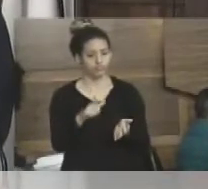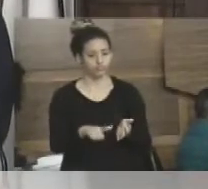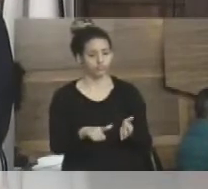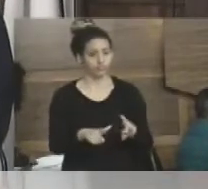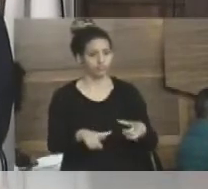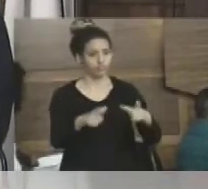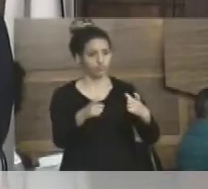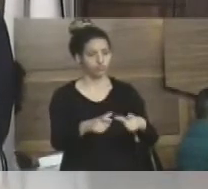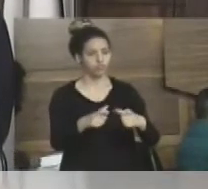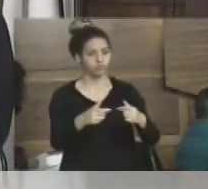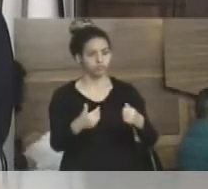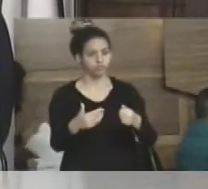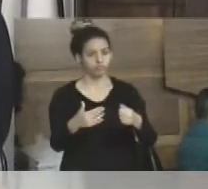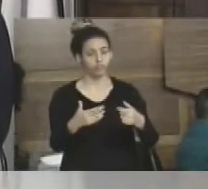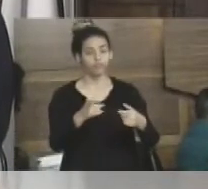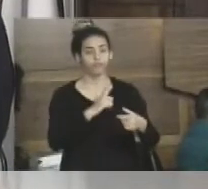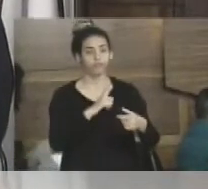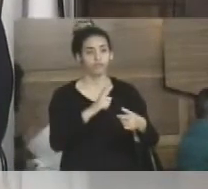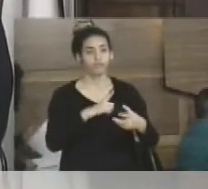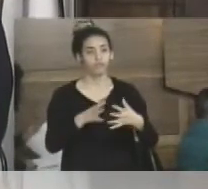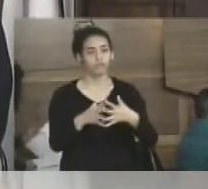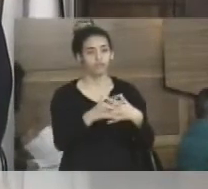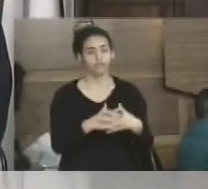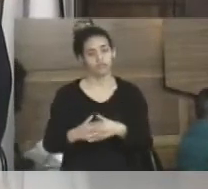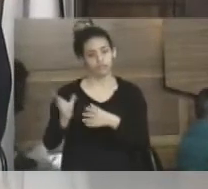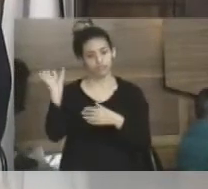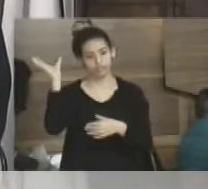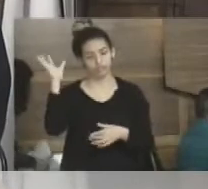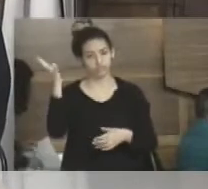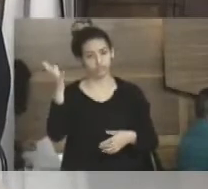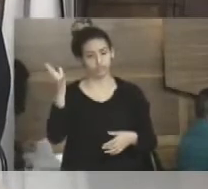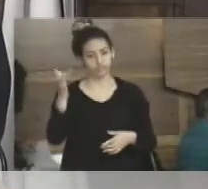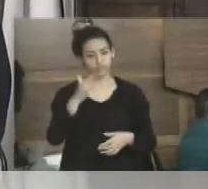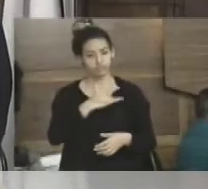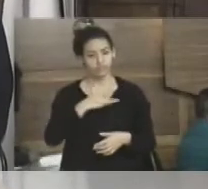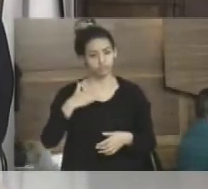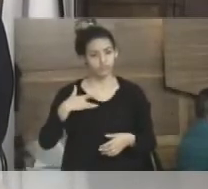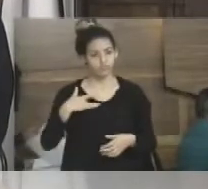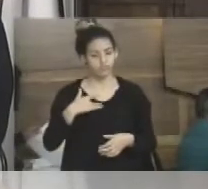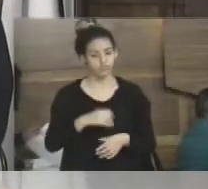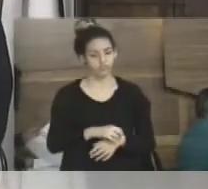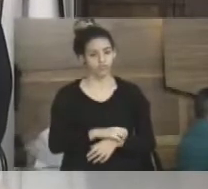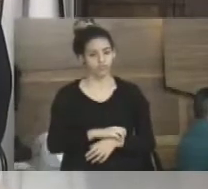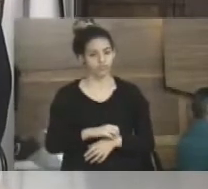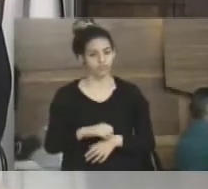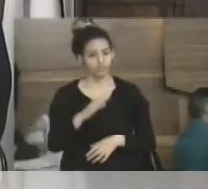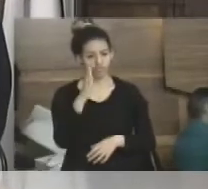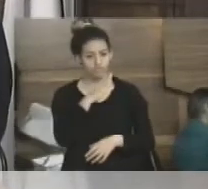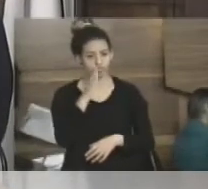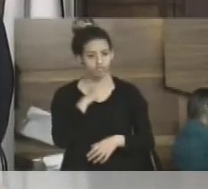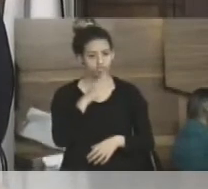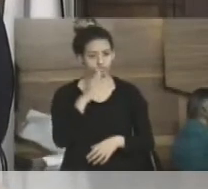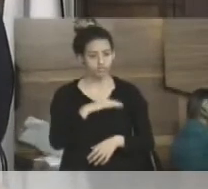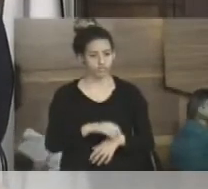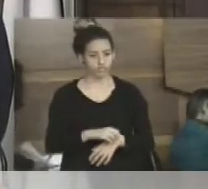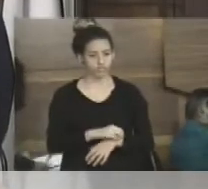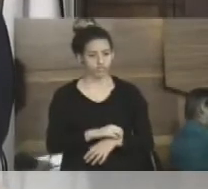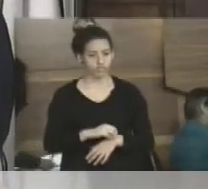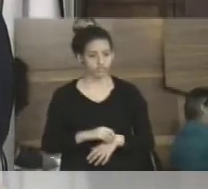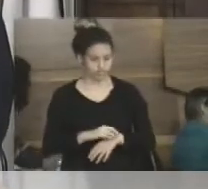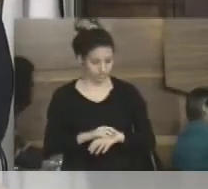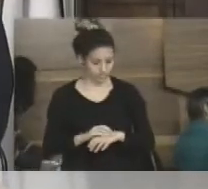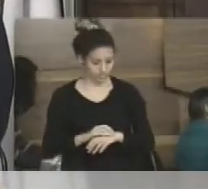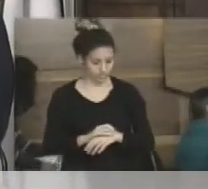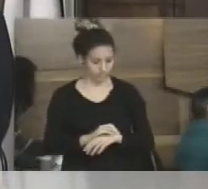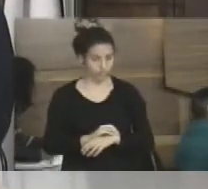locação de ambulância para atender para à rede municipal de saúde em caráter emergencial devidamente a...